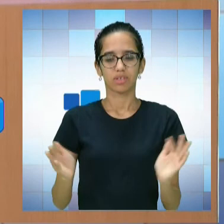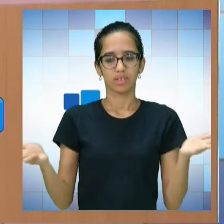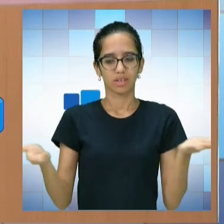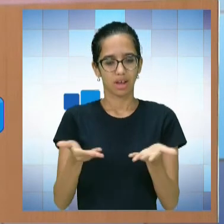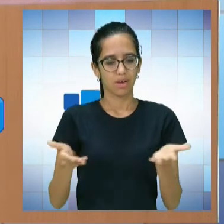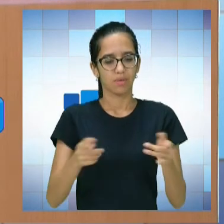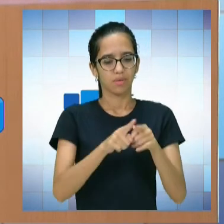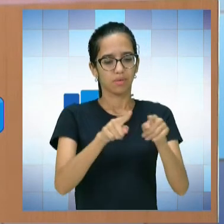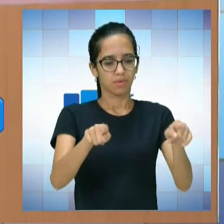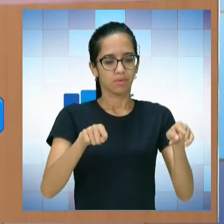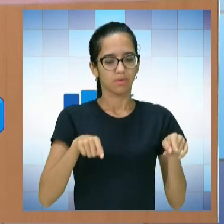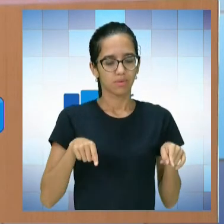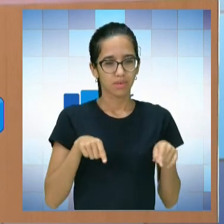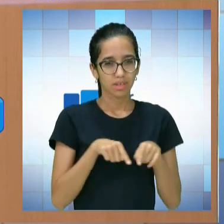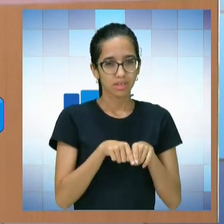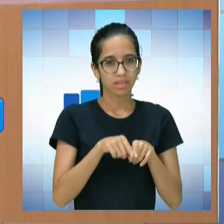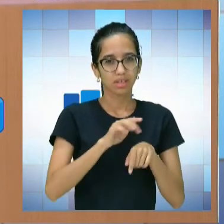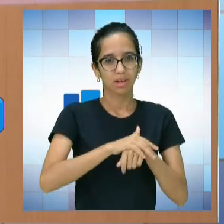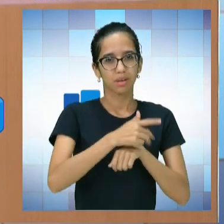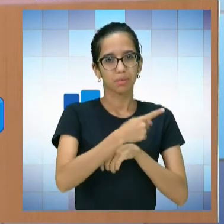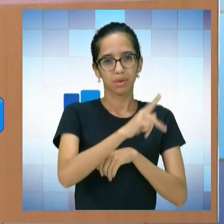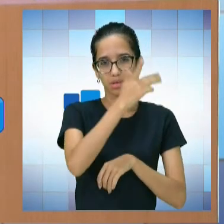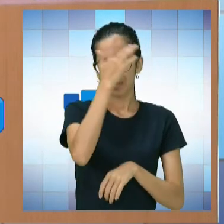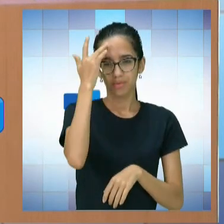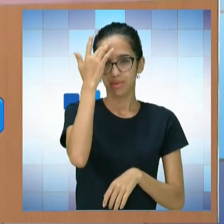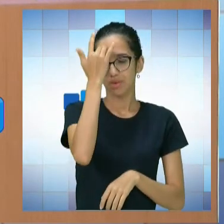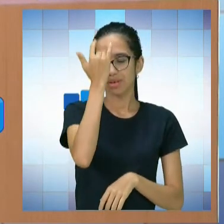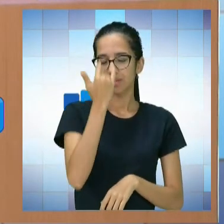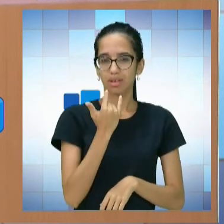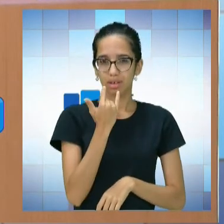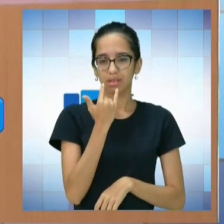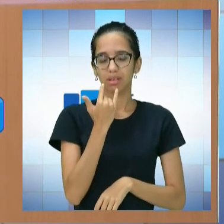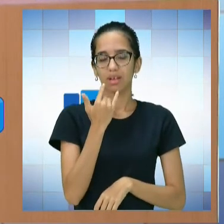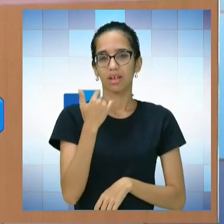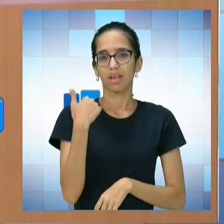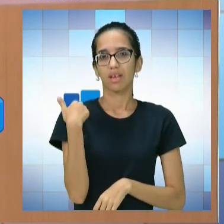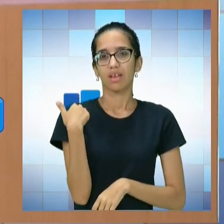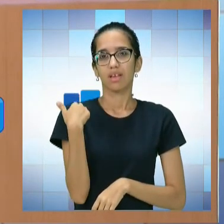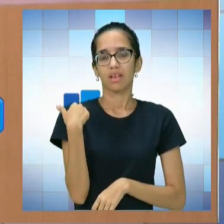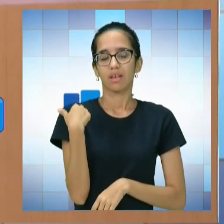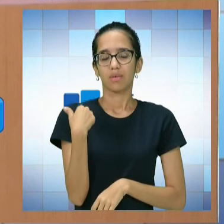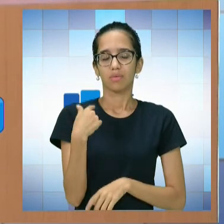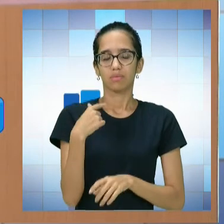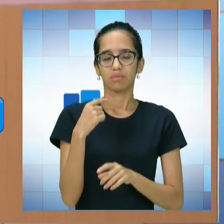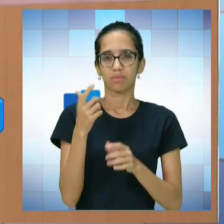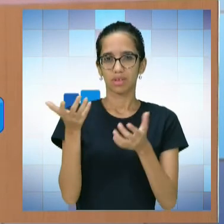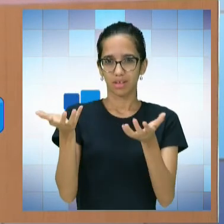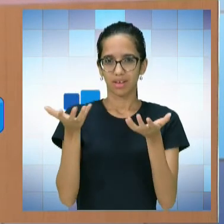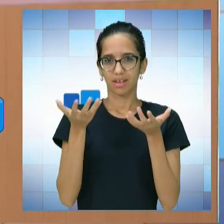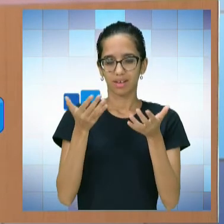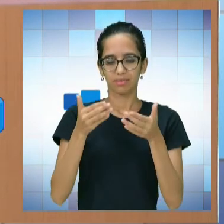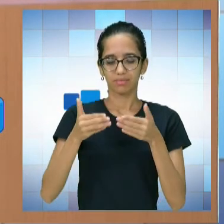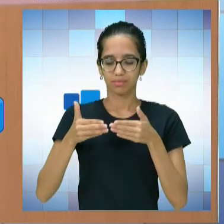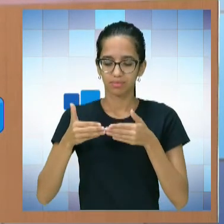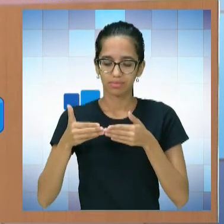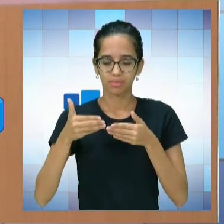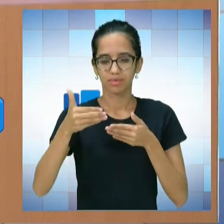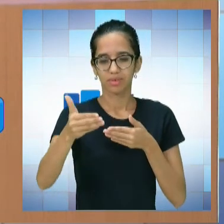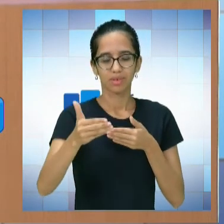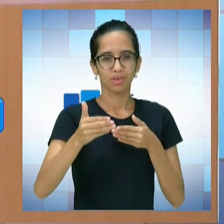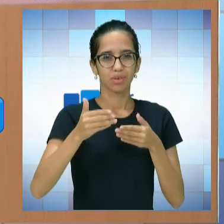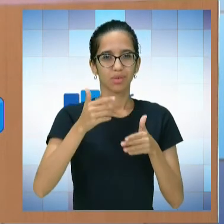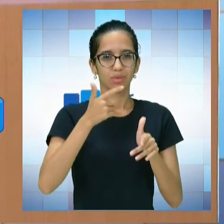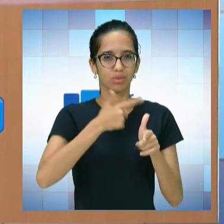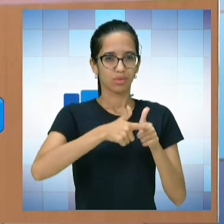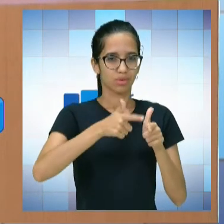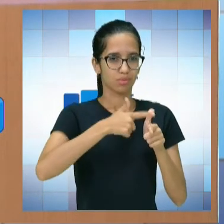laboratório para os nossos alunos deficientes visuais. Espero que, daqui para frente, as dificuldades que a gente